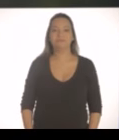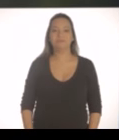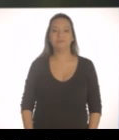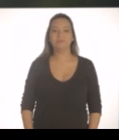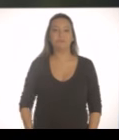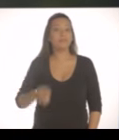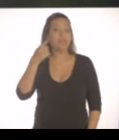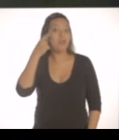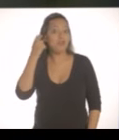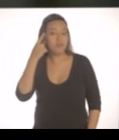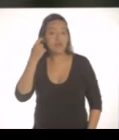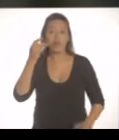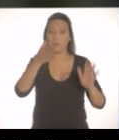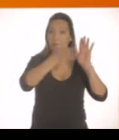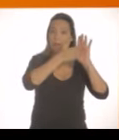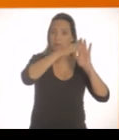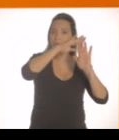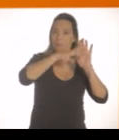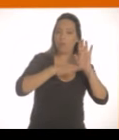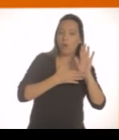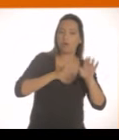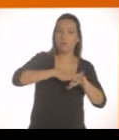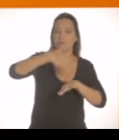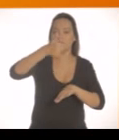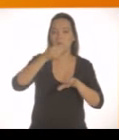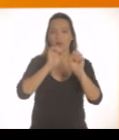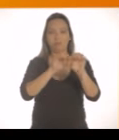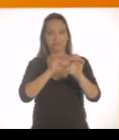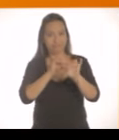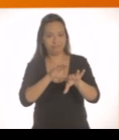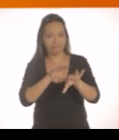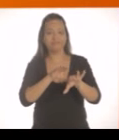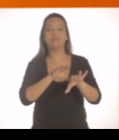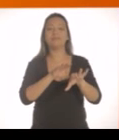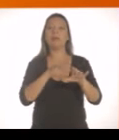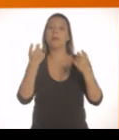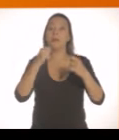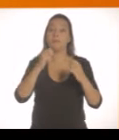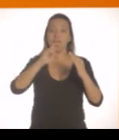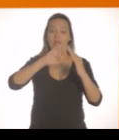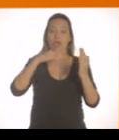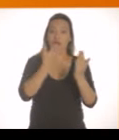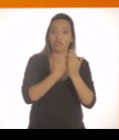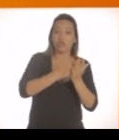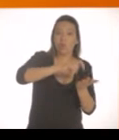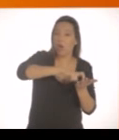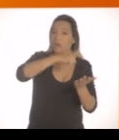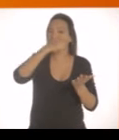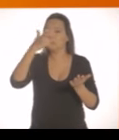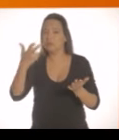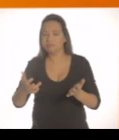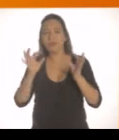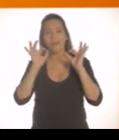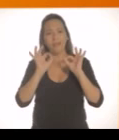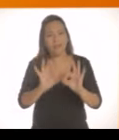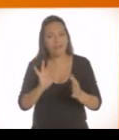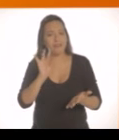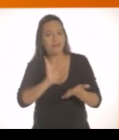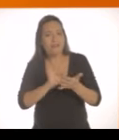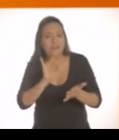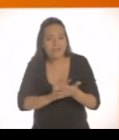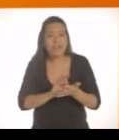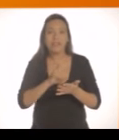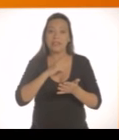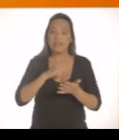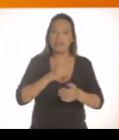de Janeiro seja uma cidade educadora. Freixo tem propostas possíveis para melhorar a educação. Implantar horário integral